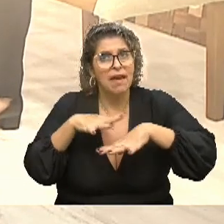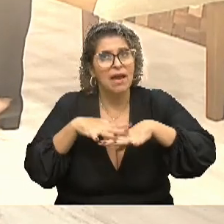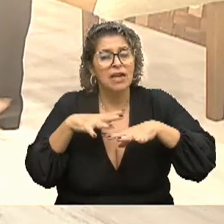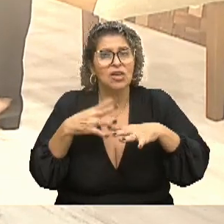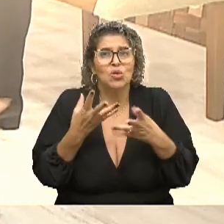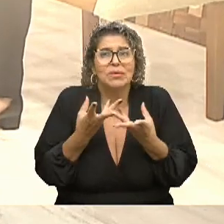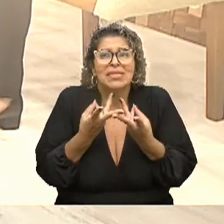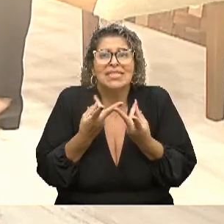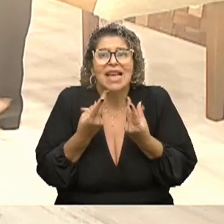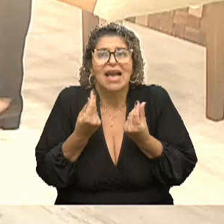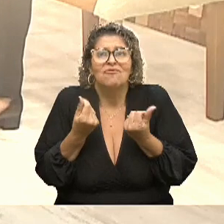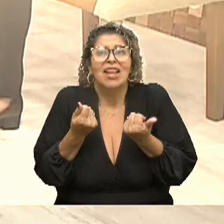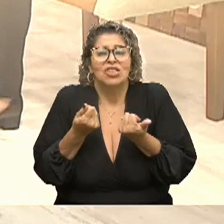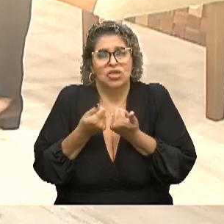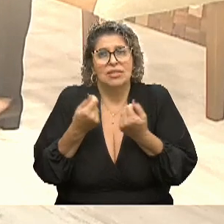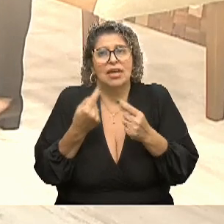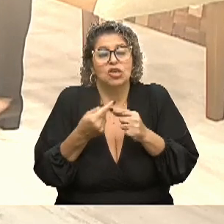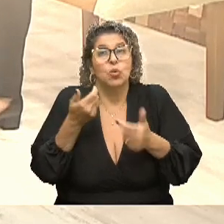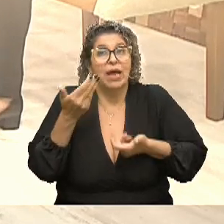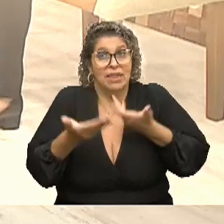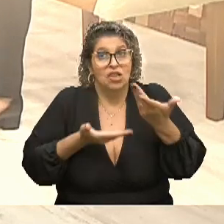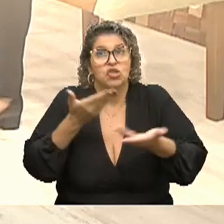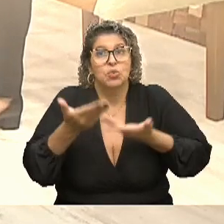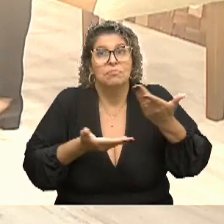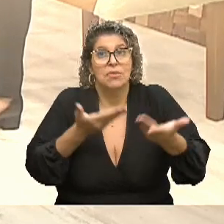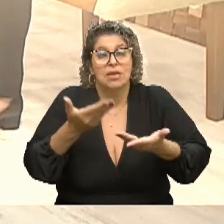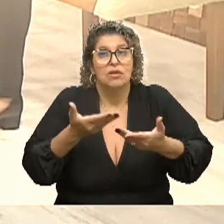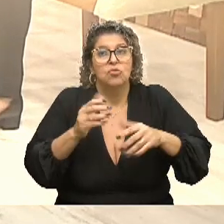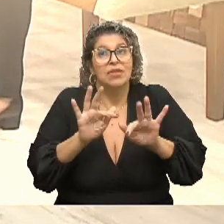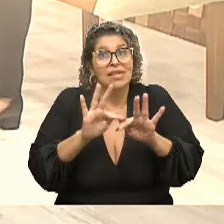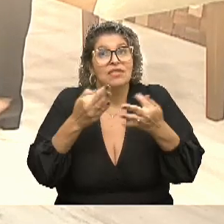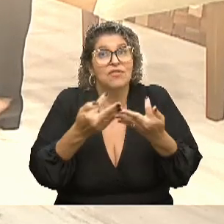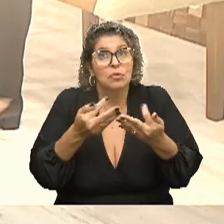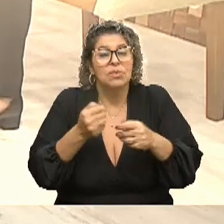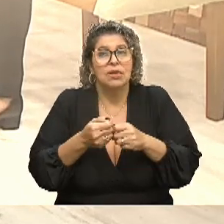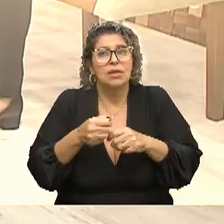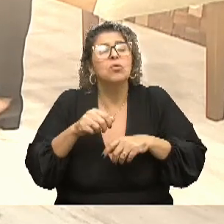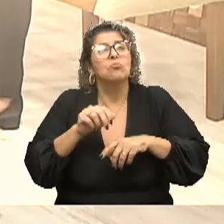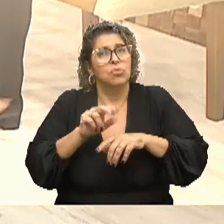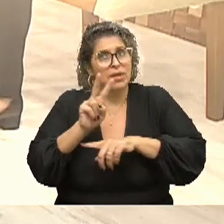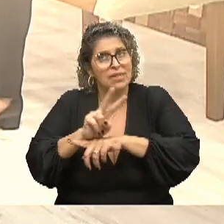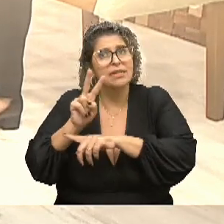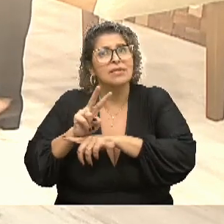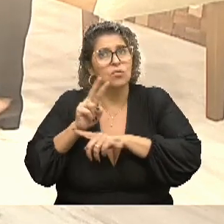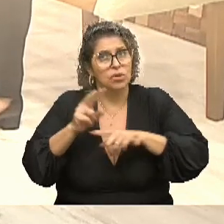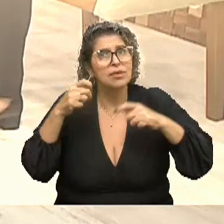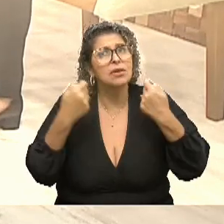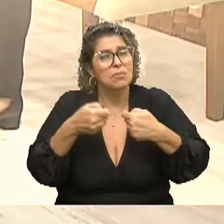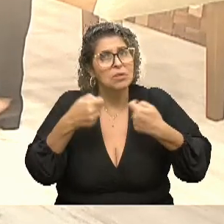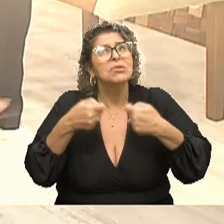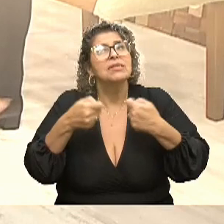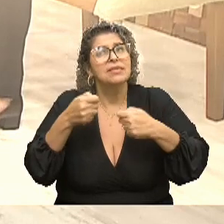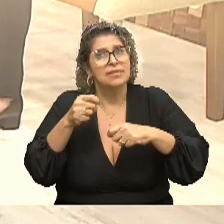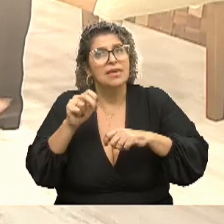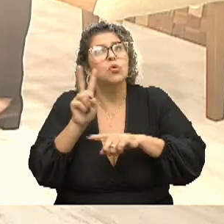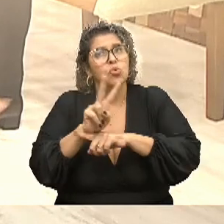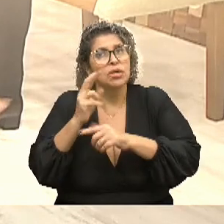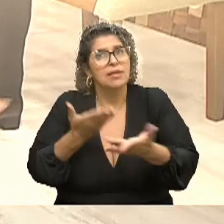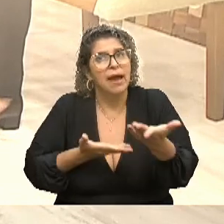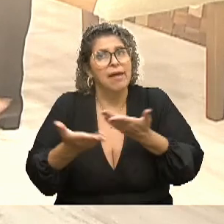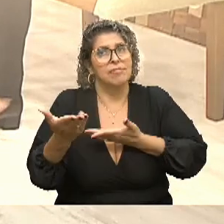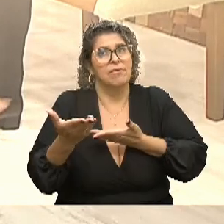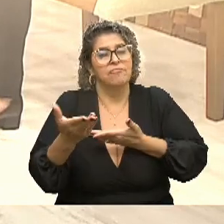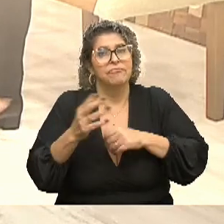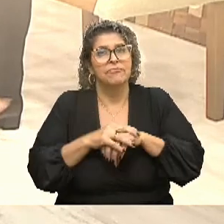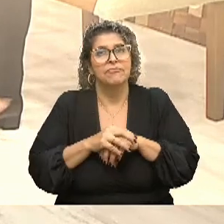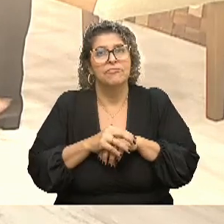fragilidade em relação ao atendimento dos pais? Porque quem cuida também precisa ser cuidada? Não, com certeza. E eu